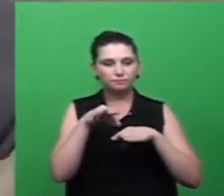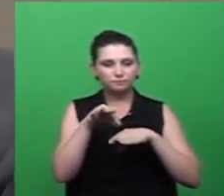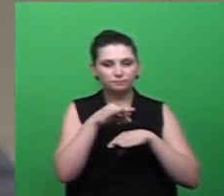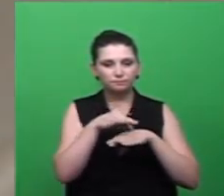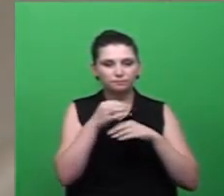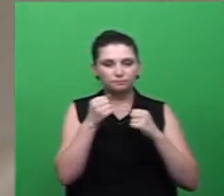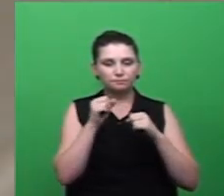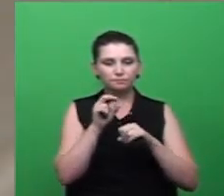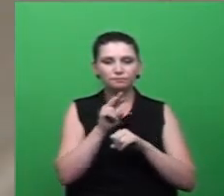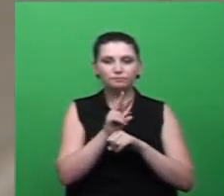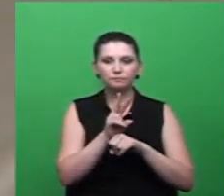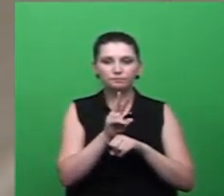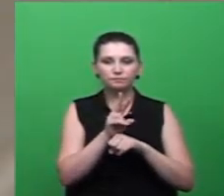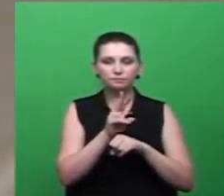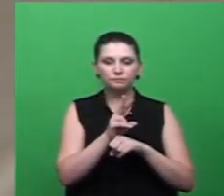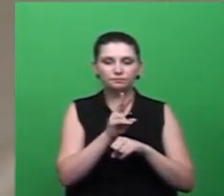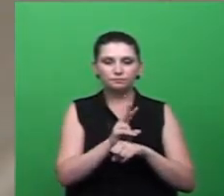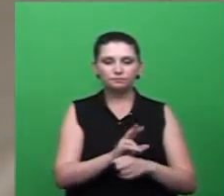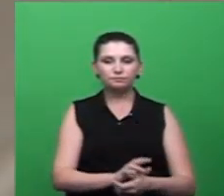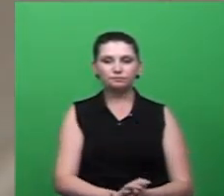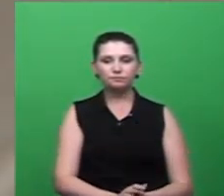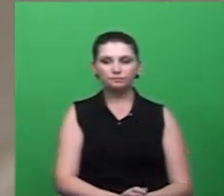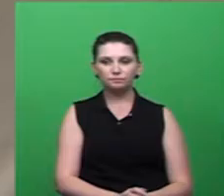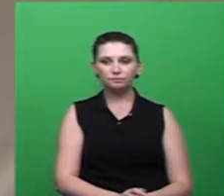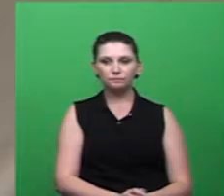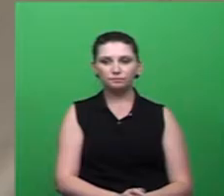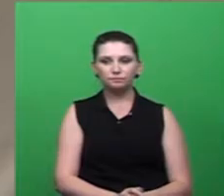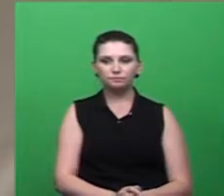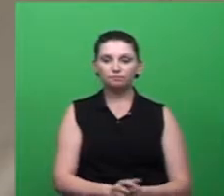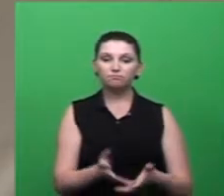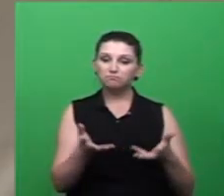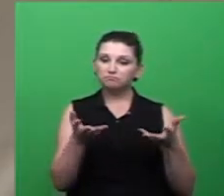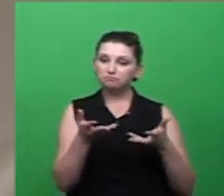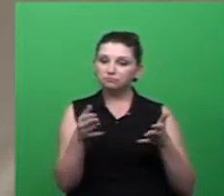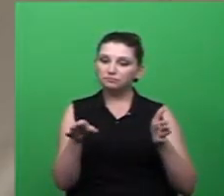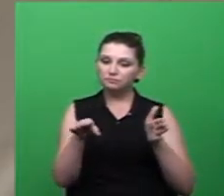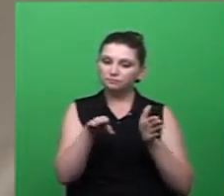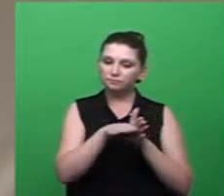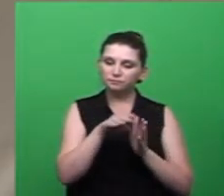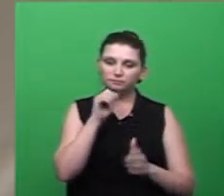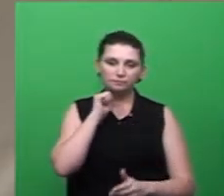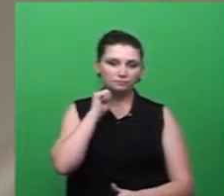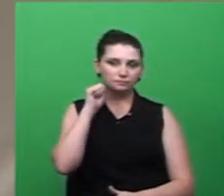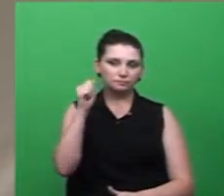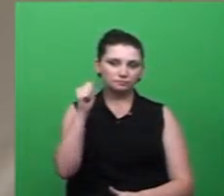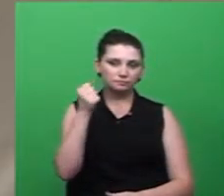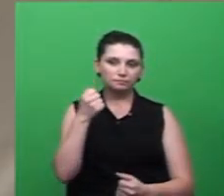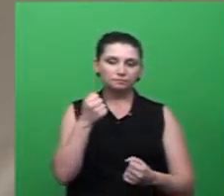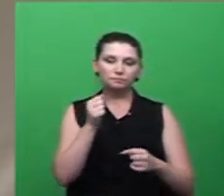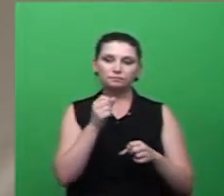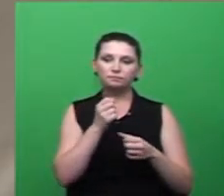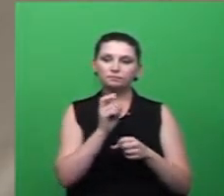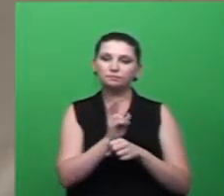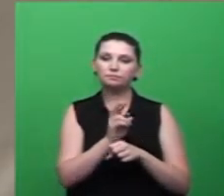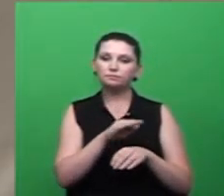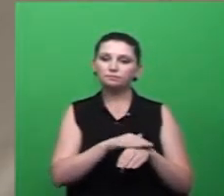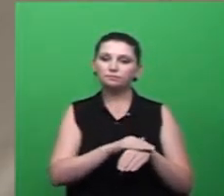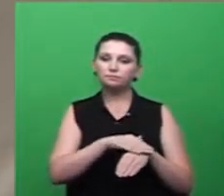o ápice da colonização do mosquito vai ser até abril. Muito se falou através, até por